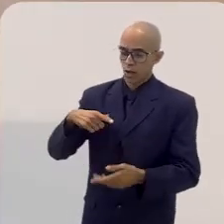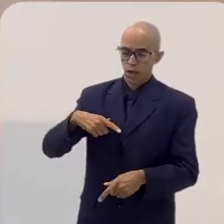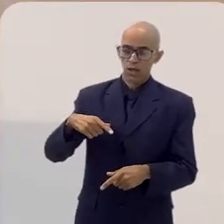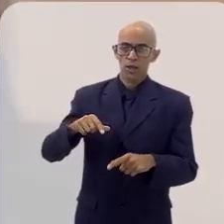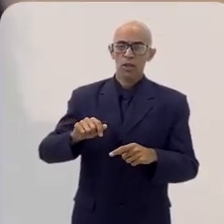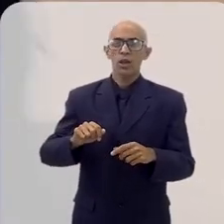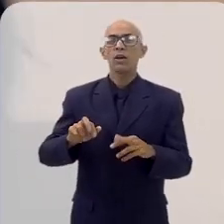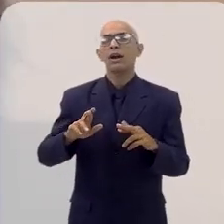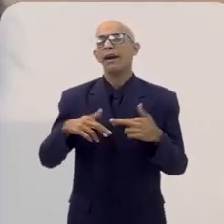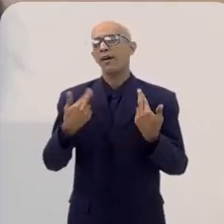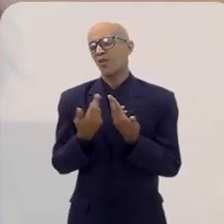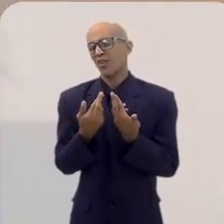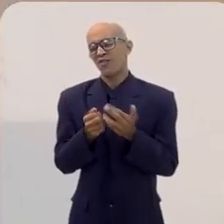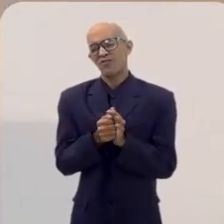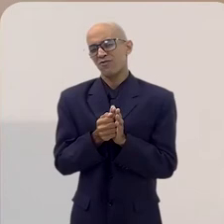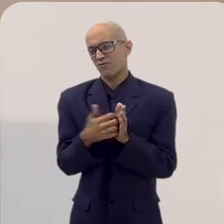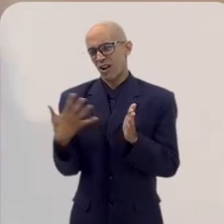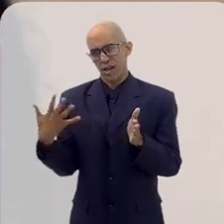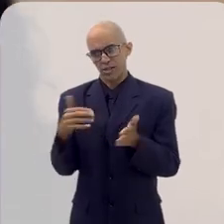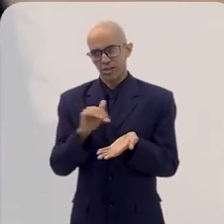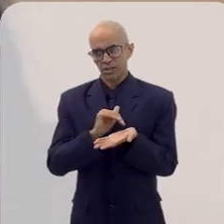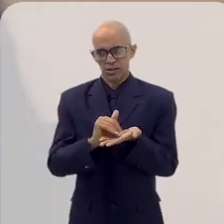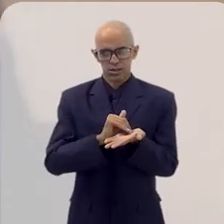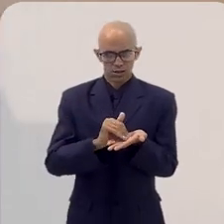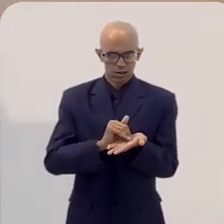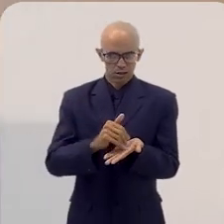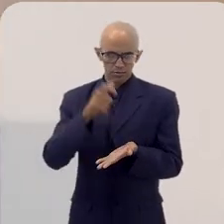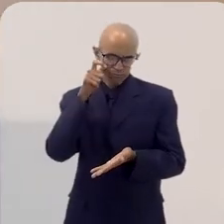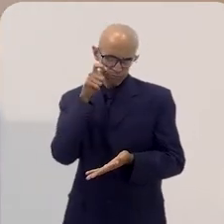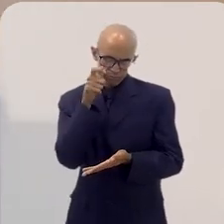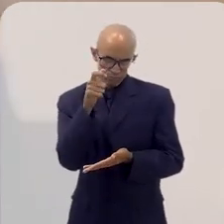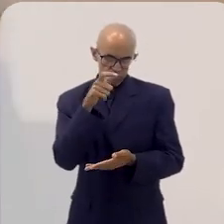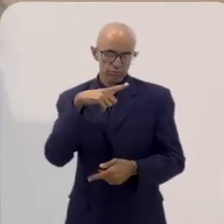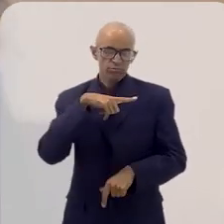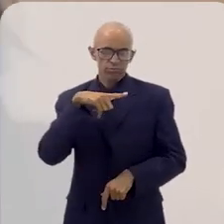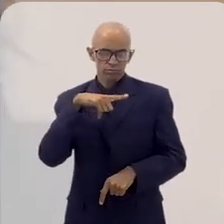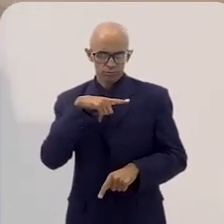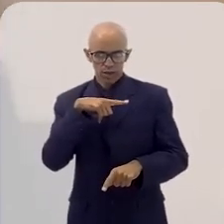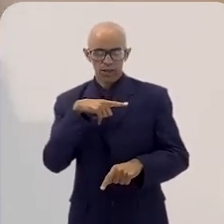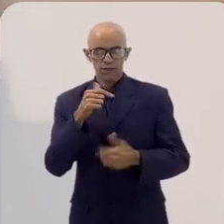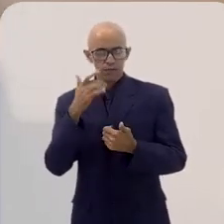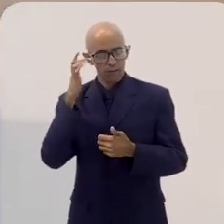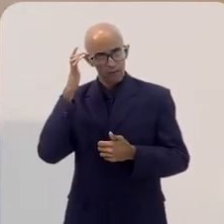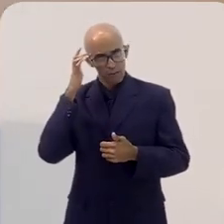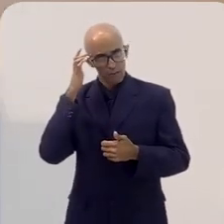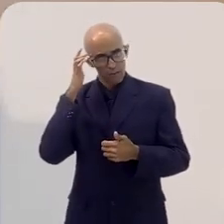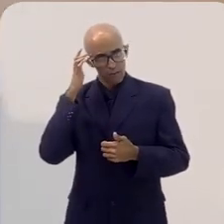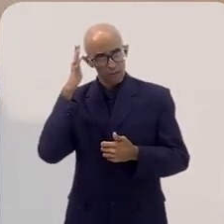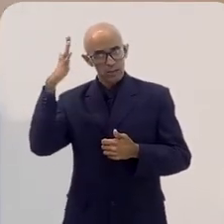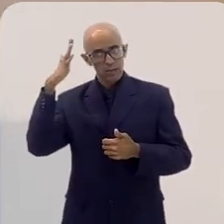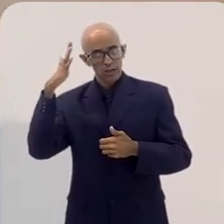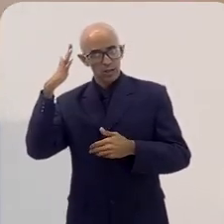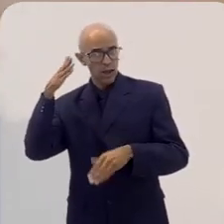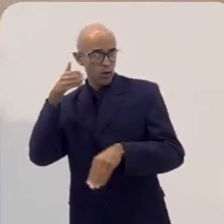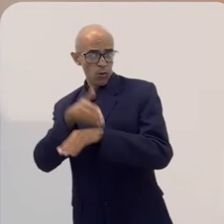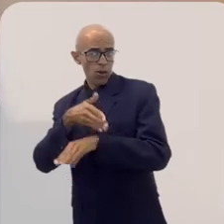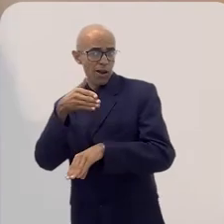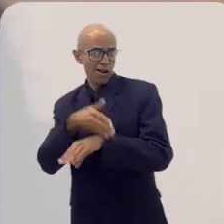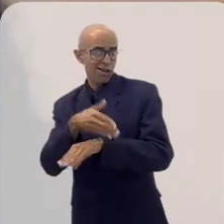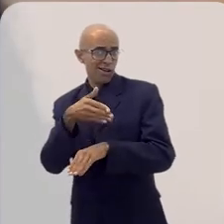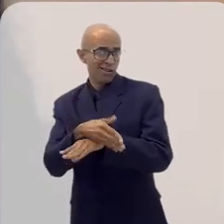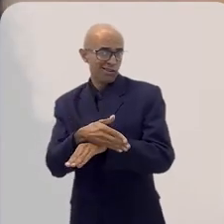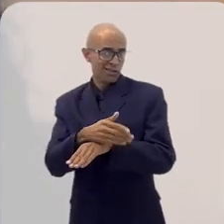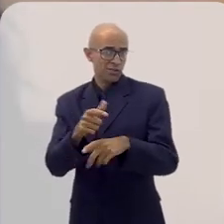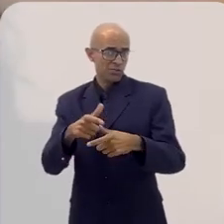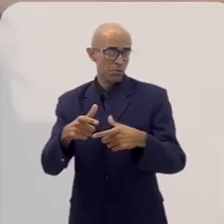Na verdade, hoje nós temos tido diversas reuniões. O pessoal da Secretaria está muito empenhado em facilitar